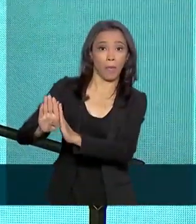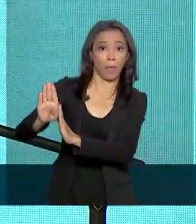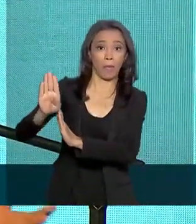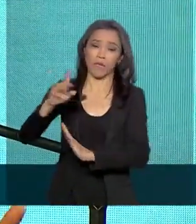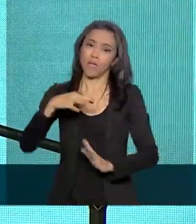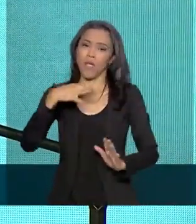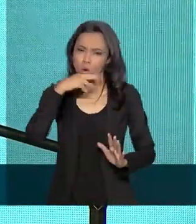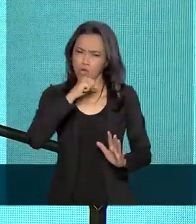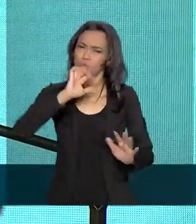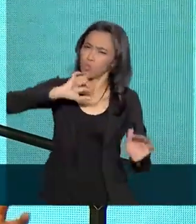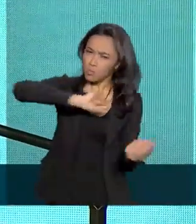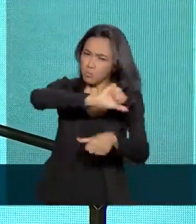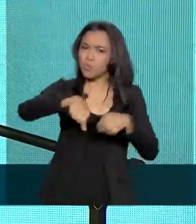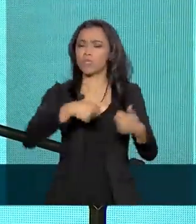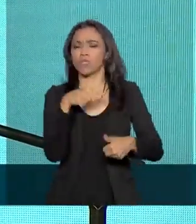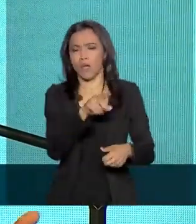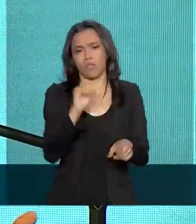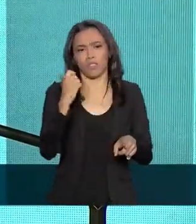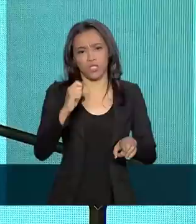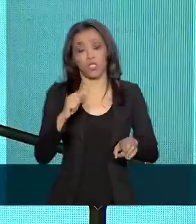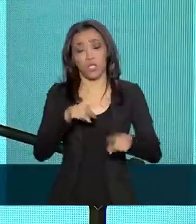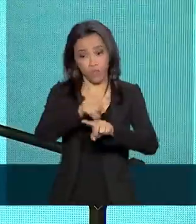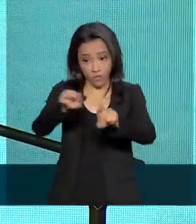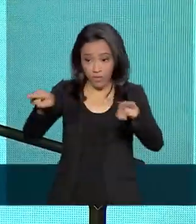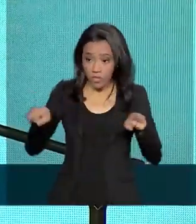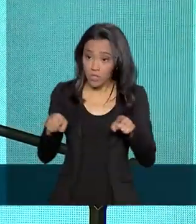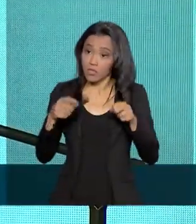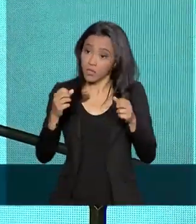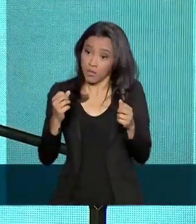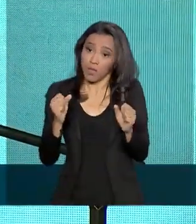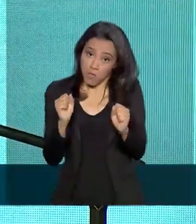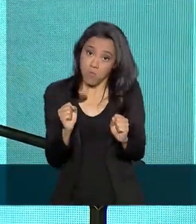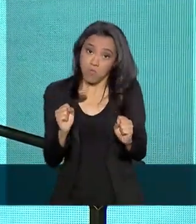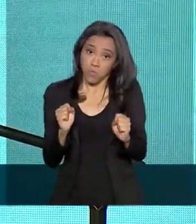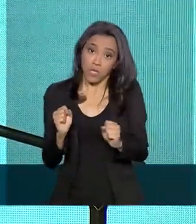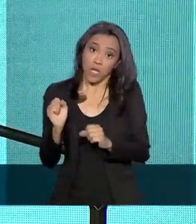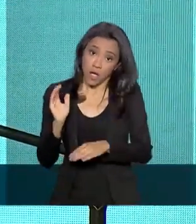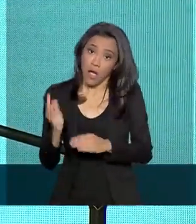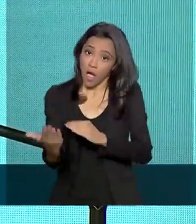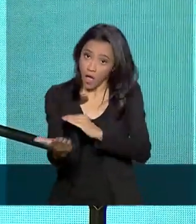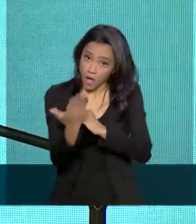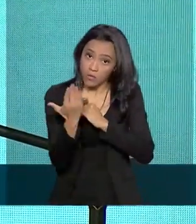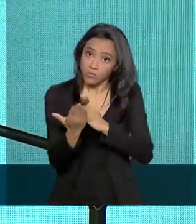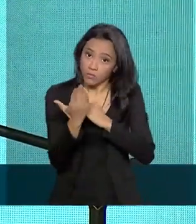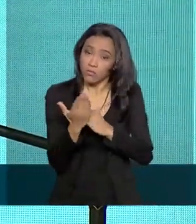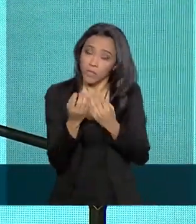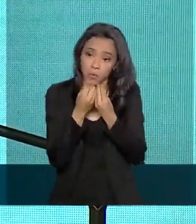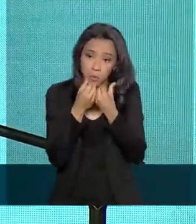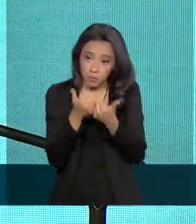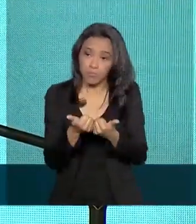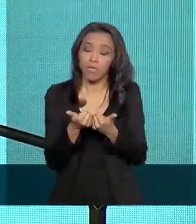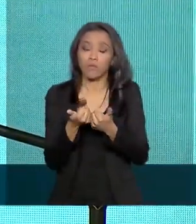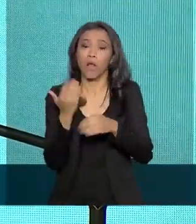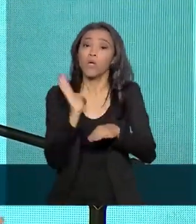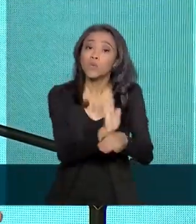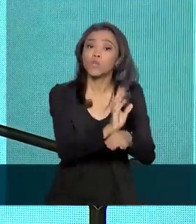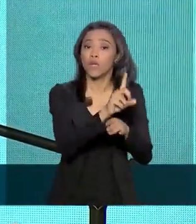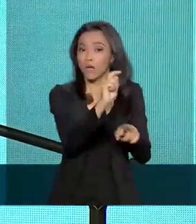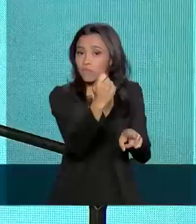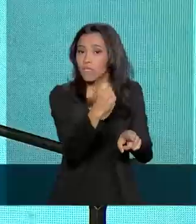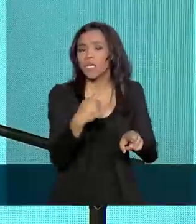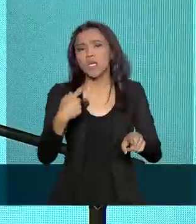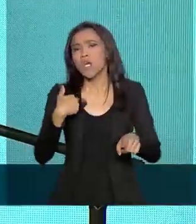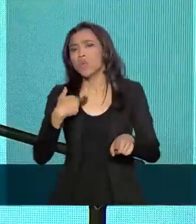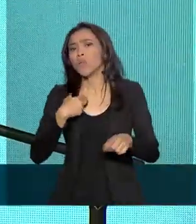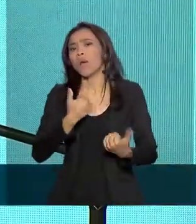E todos os senhores aqui, quem puder colaborar, eu peço que colabore nesse sentido. Não estamos apoiando o Macri. Nós queremos é que